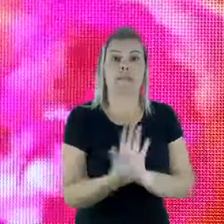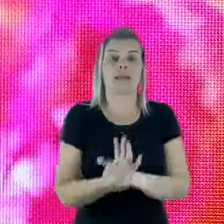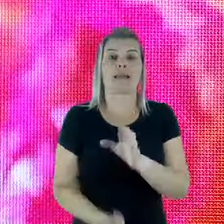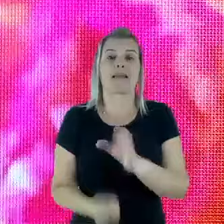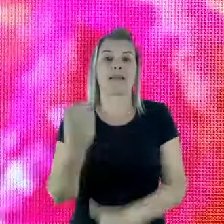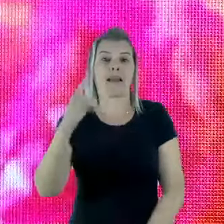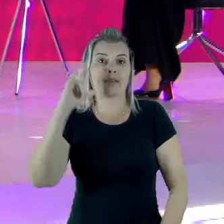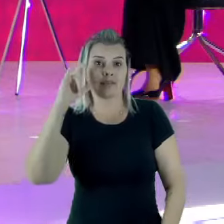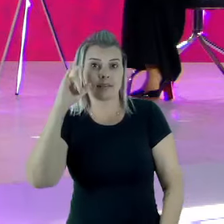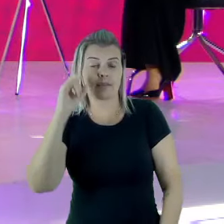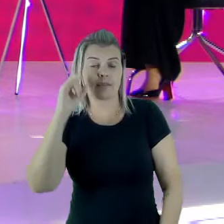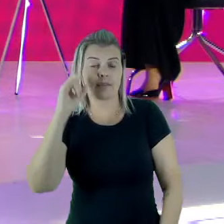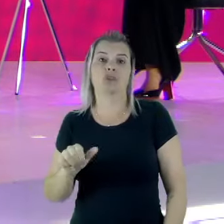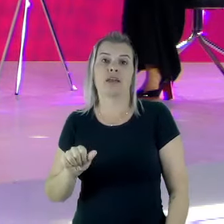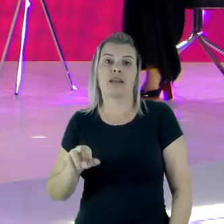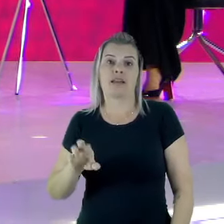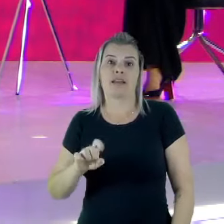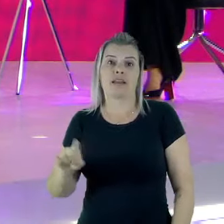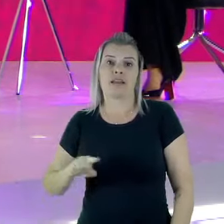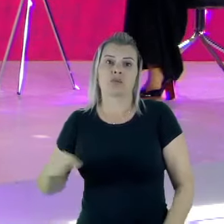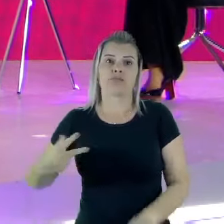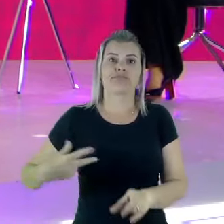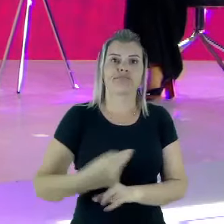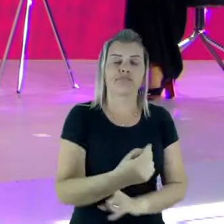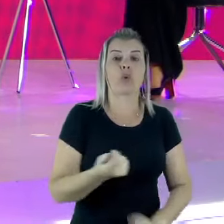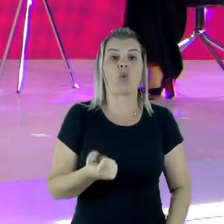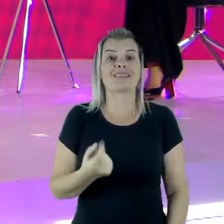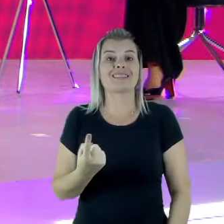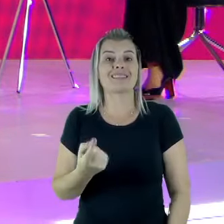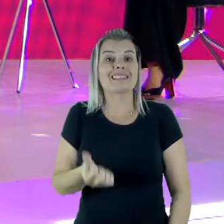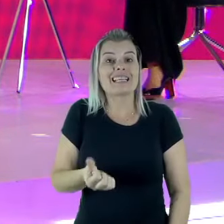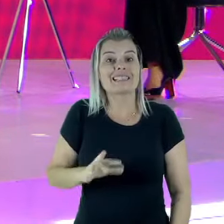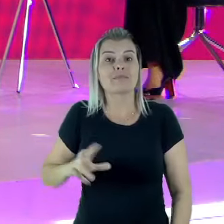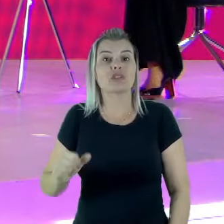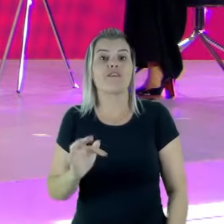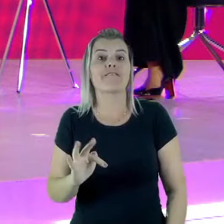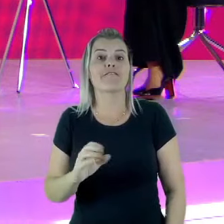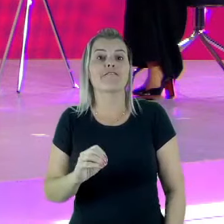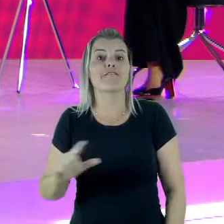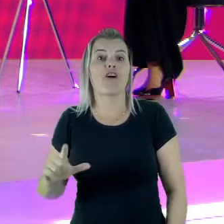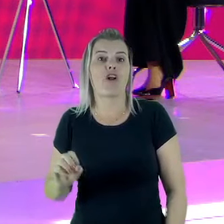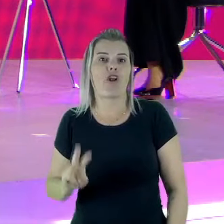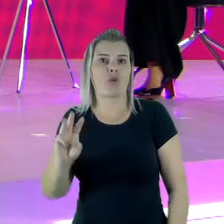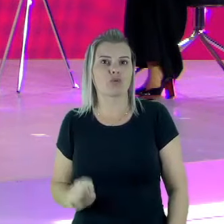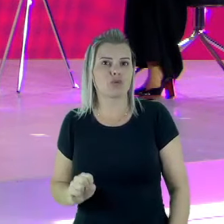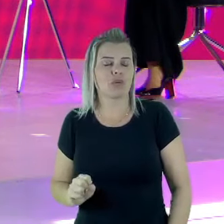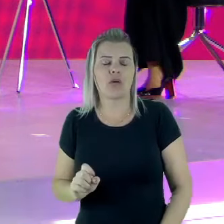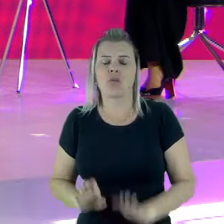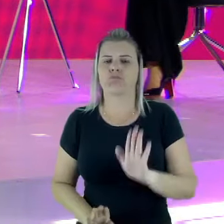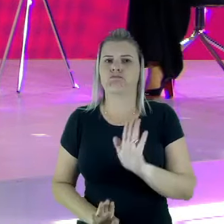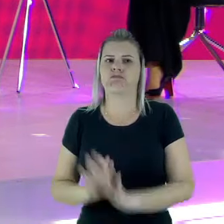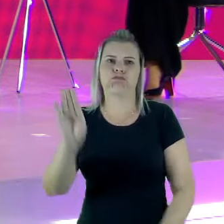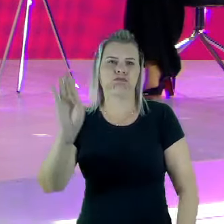ultrapassou a Chutes com quase 6 milhões de followers, mas a Chutes já tem 5 milhões de followers. É disparado. Vocês podem olhar as outras marcas